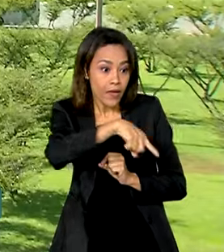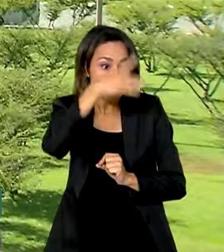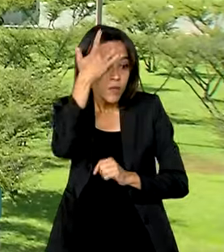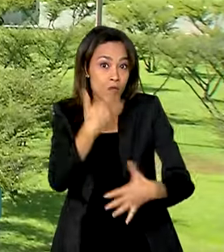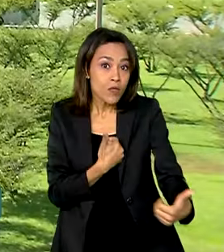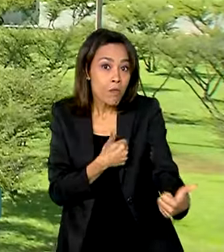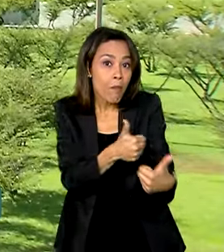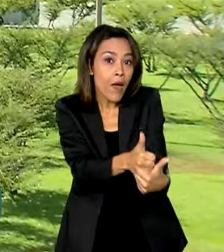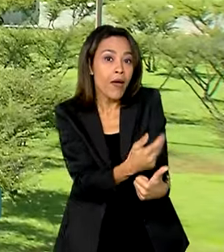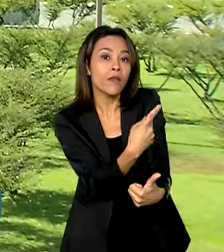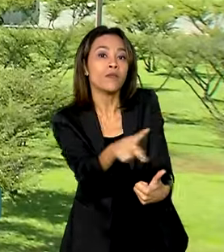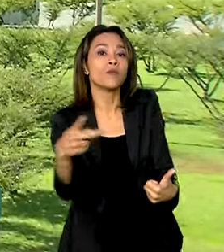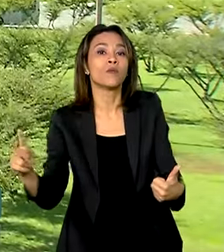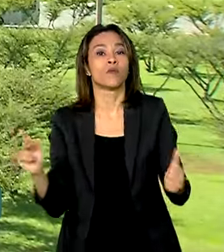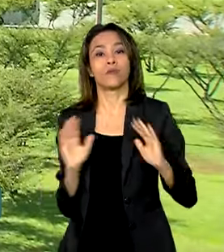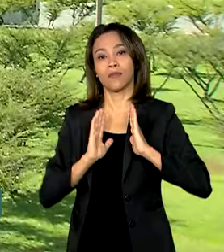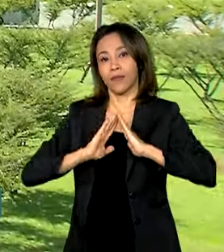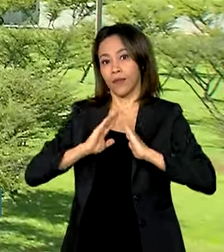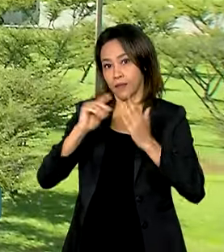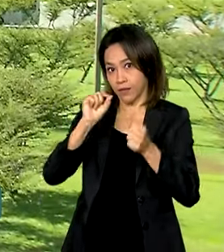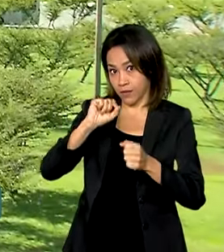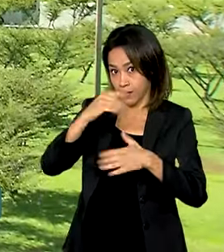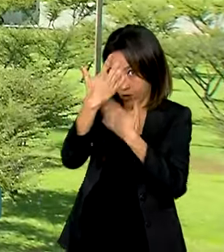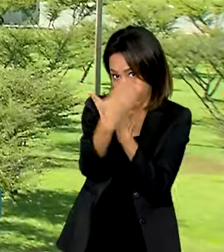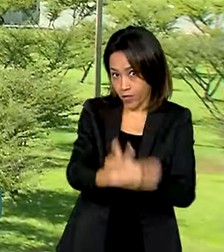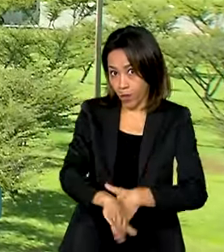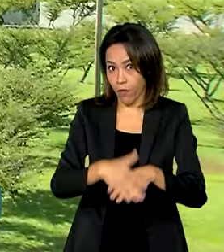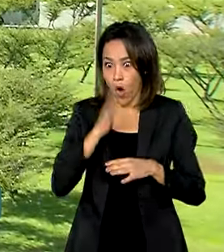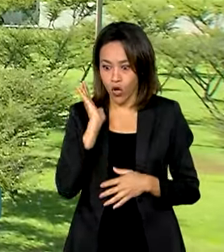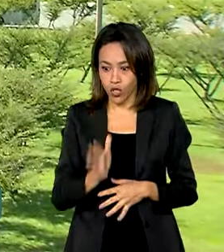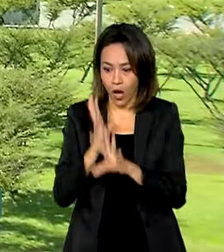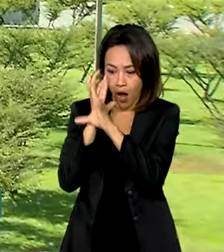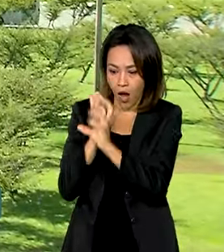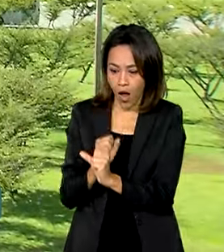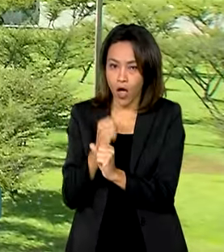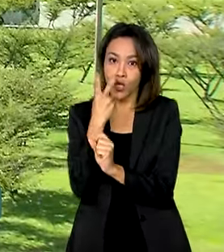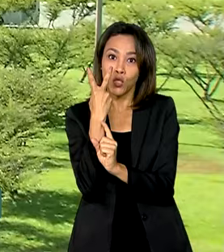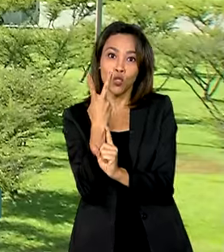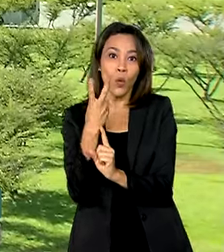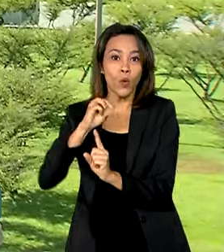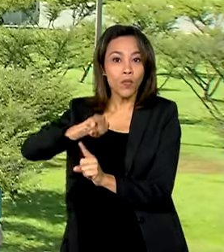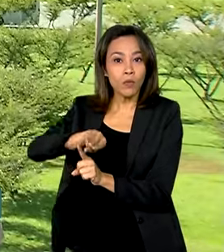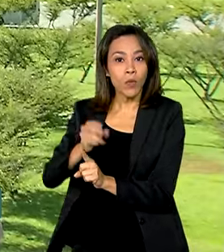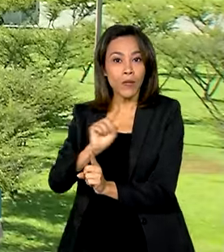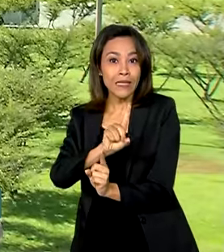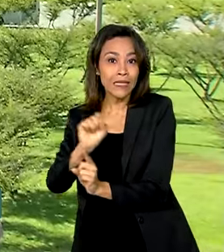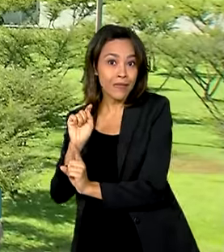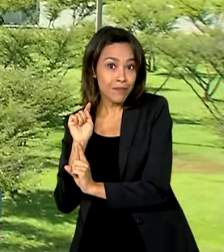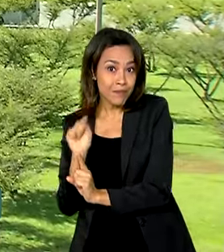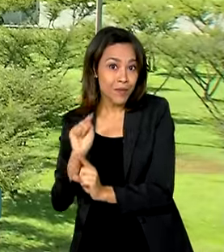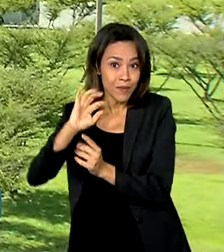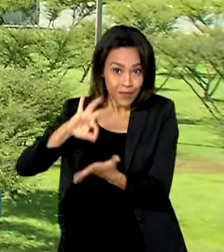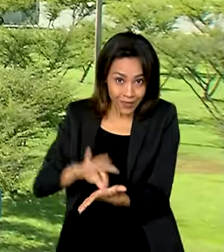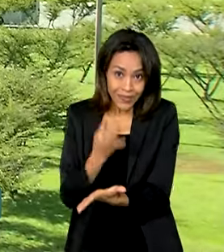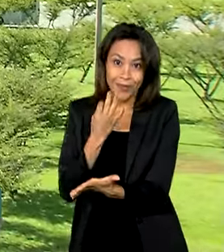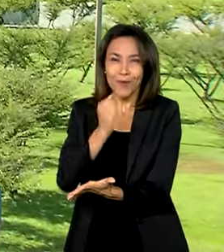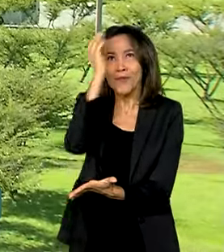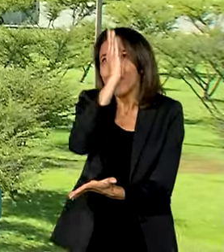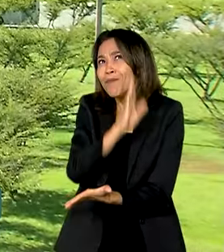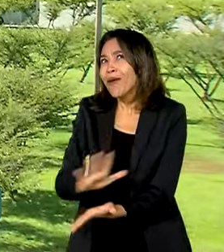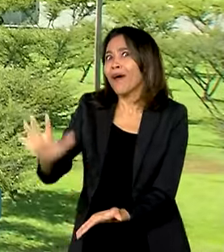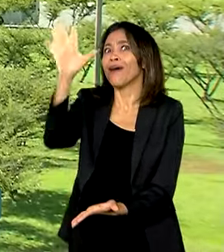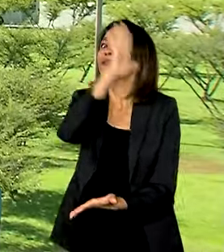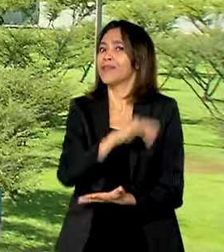perto de casa na hora de fazer a prova. E olha, já são 2 milhões e 100 mil inscritos para essa prova, esse concurso, em todo o país.